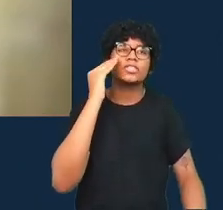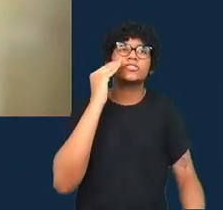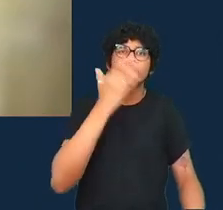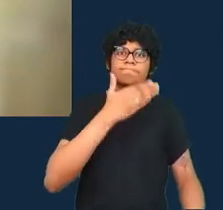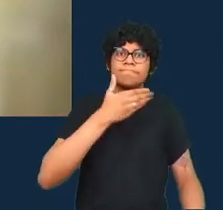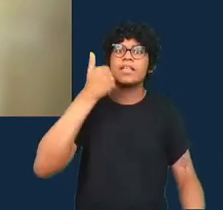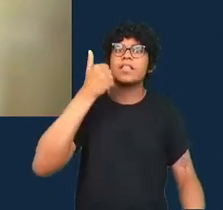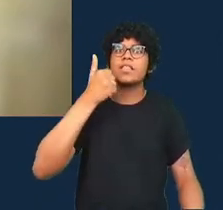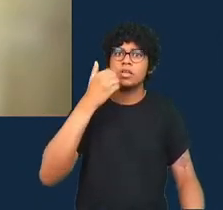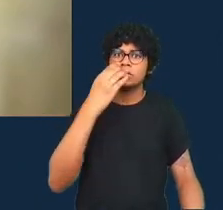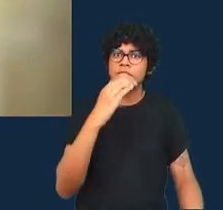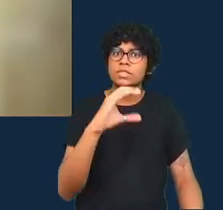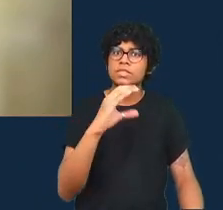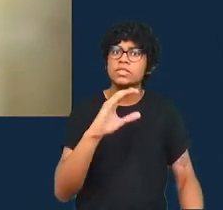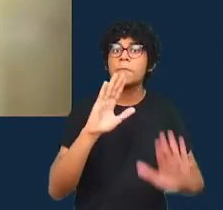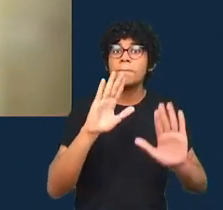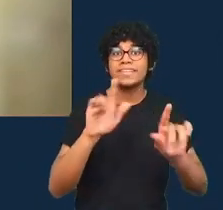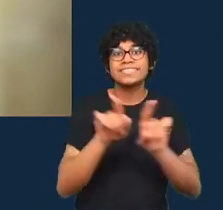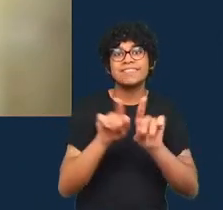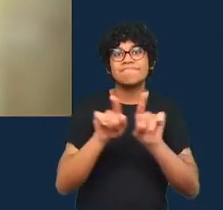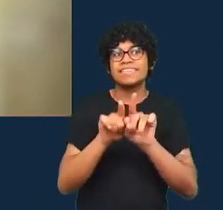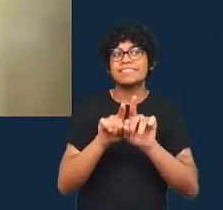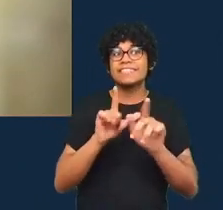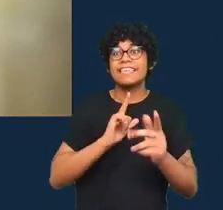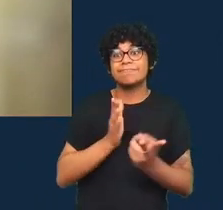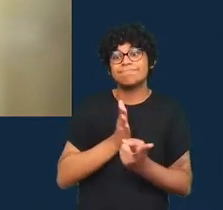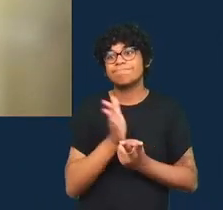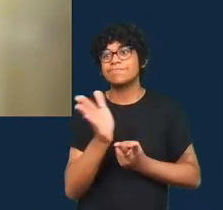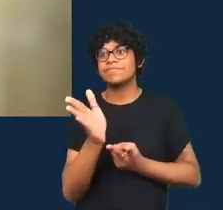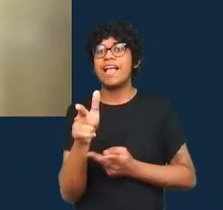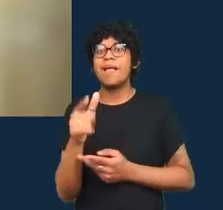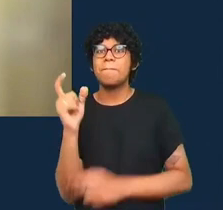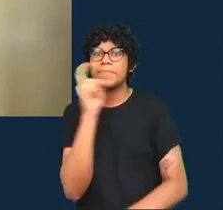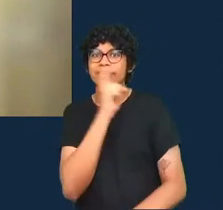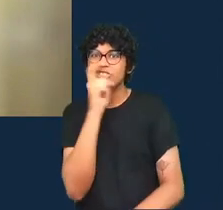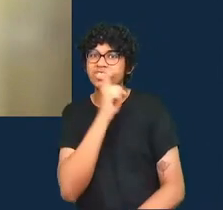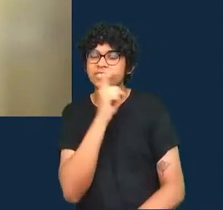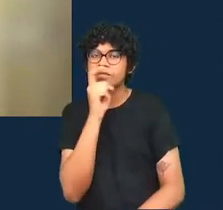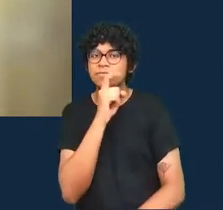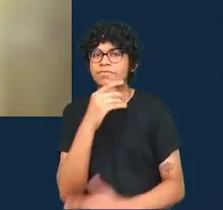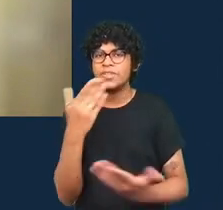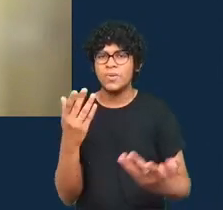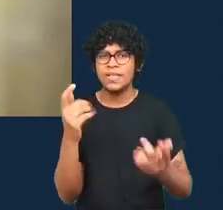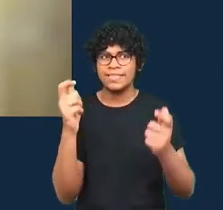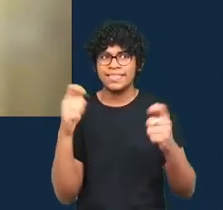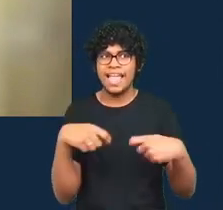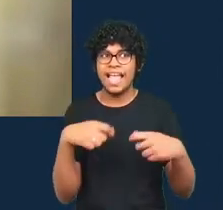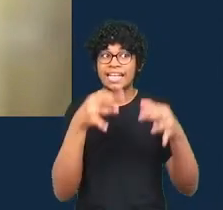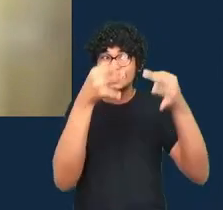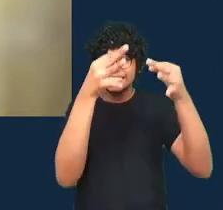para os mentirosos então será que é possível dar visibilidade à incerteza sem